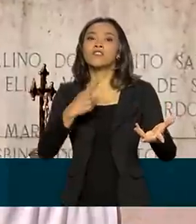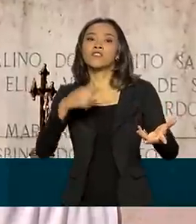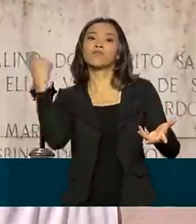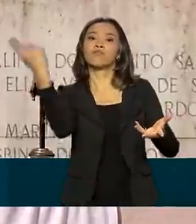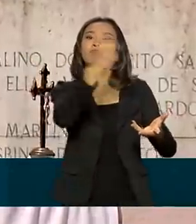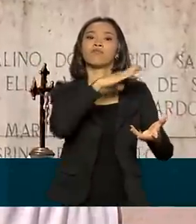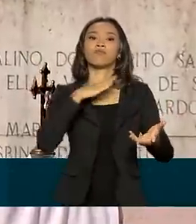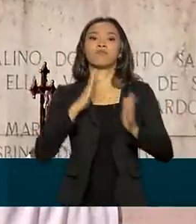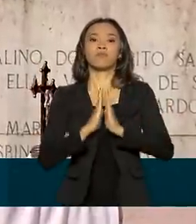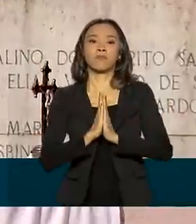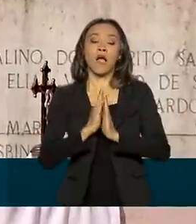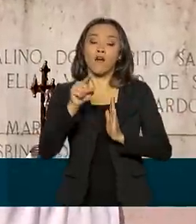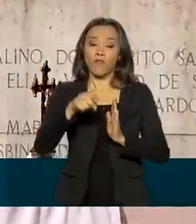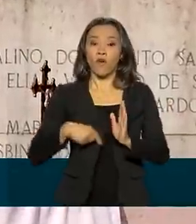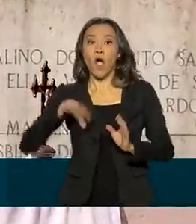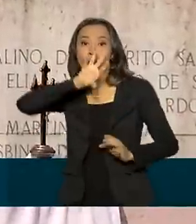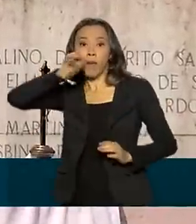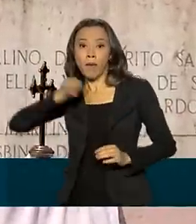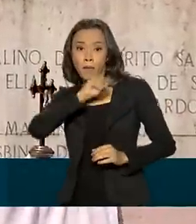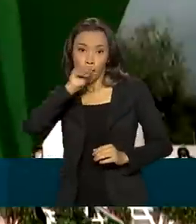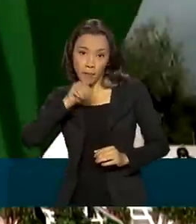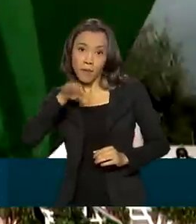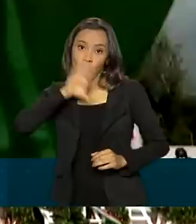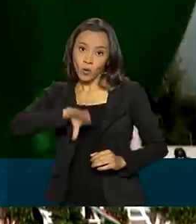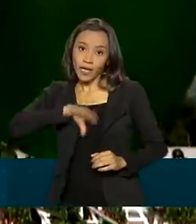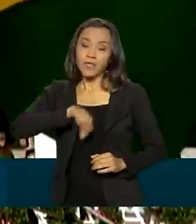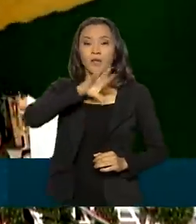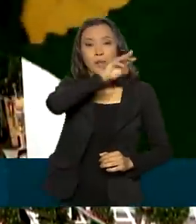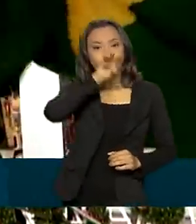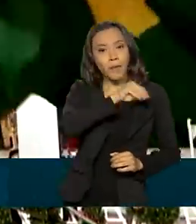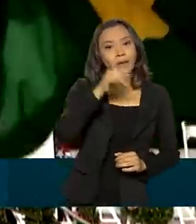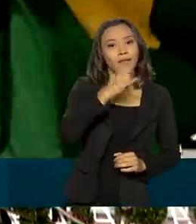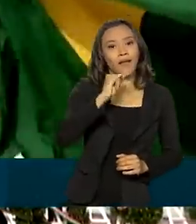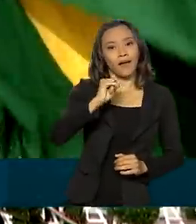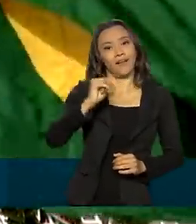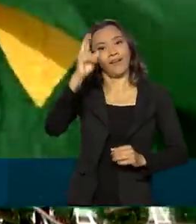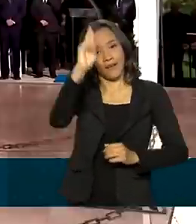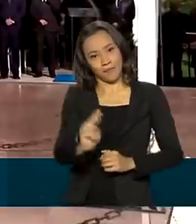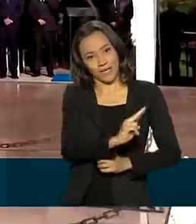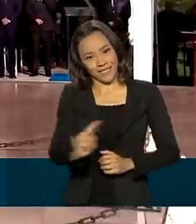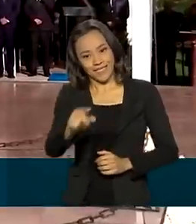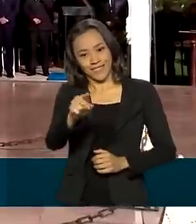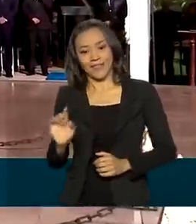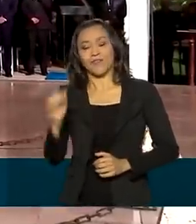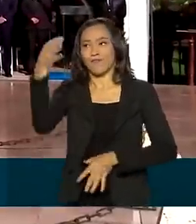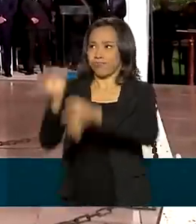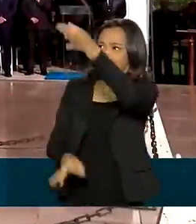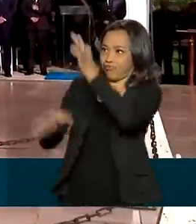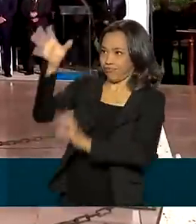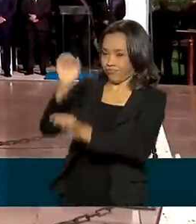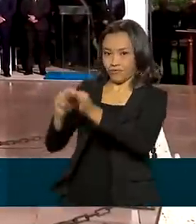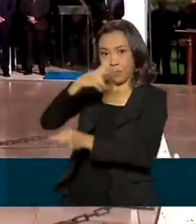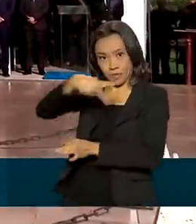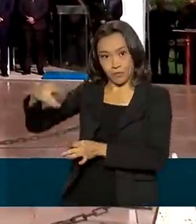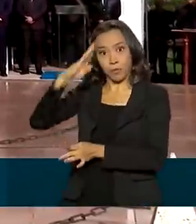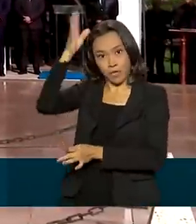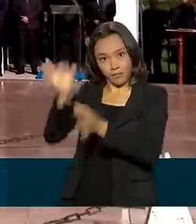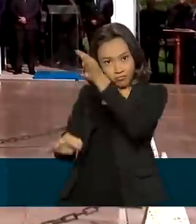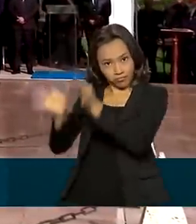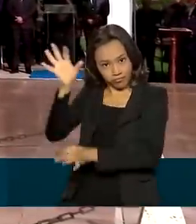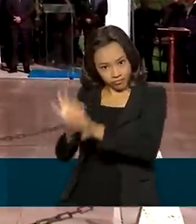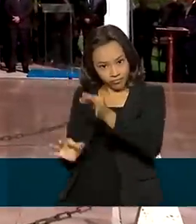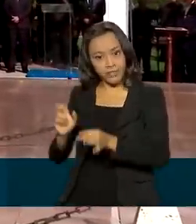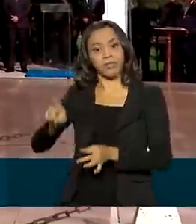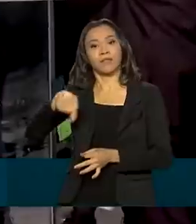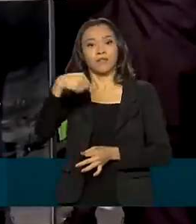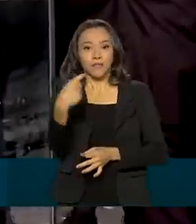a missa foi feita em português e em italiano. O presidente esteou nossa bandeira, rezou pelos caídos na guerra ao som